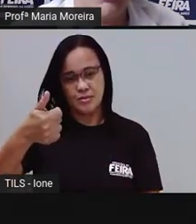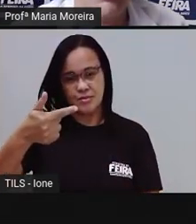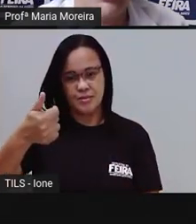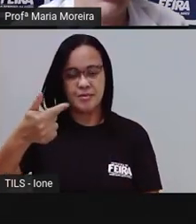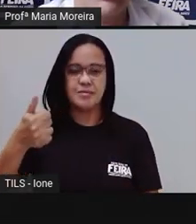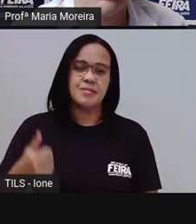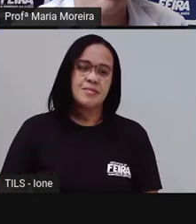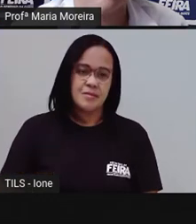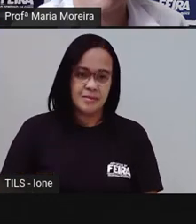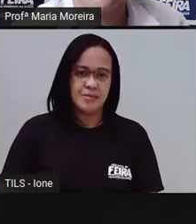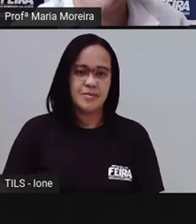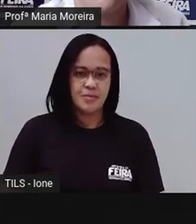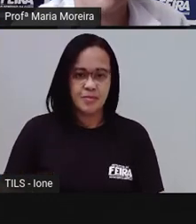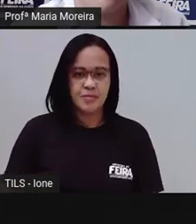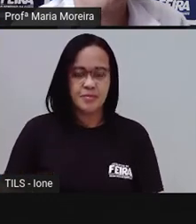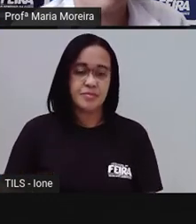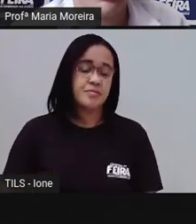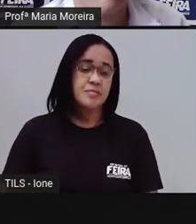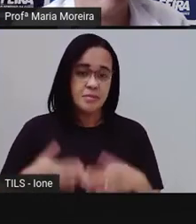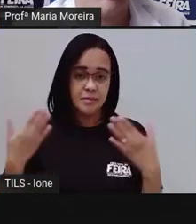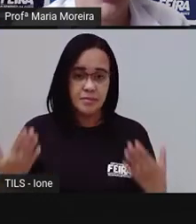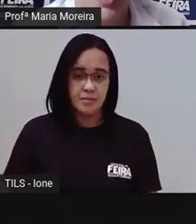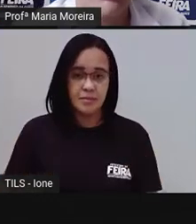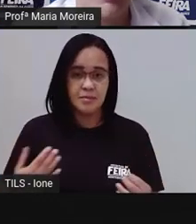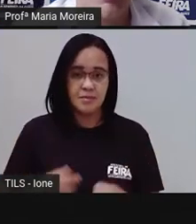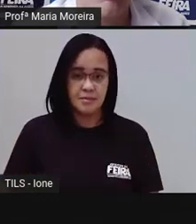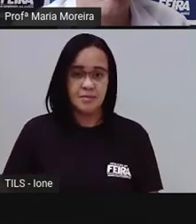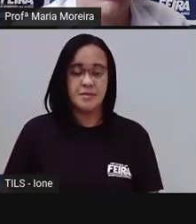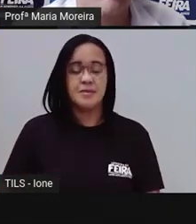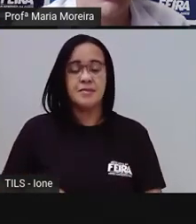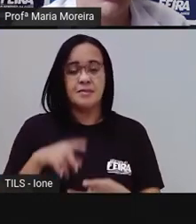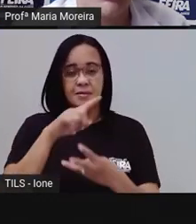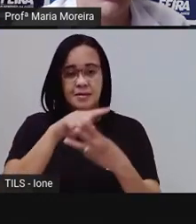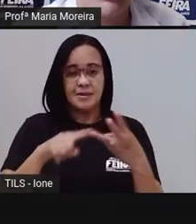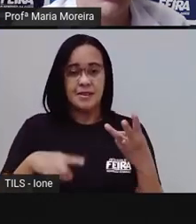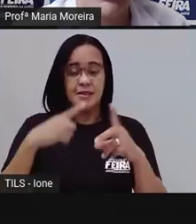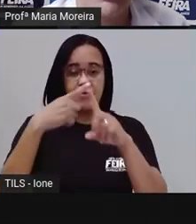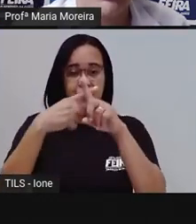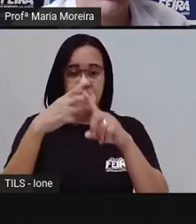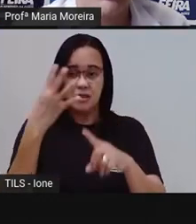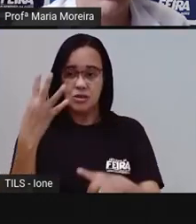Doze rodas, doze. Então, três vezes quatro é igual a quanto, ó?